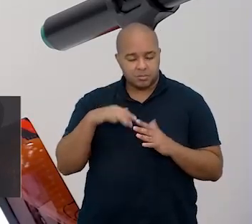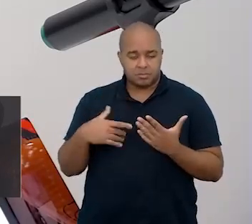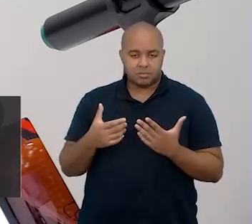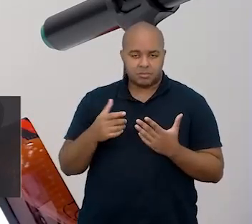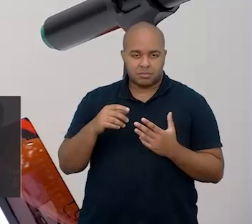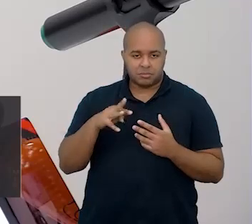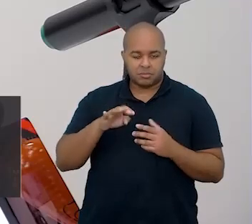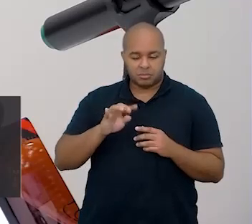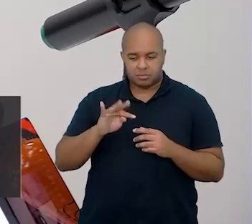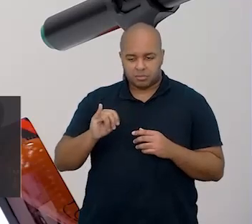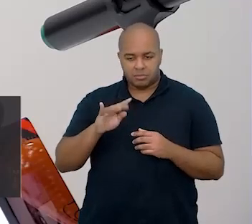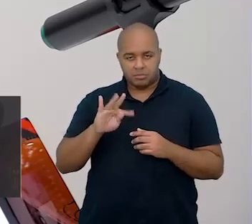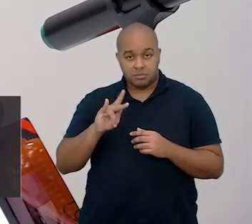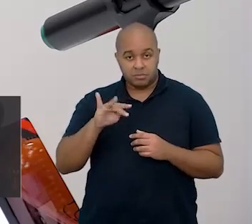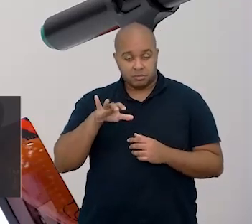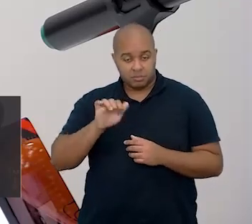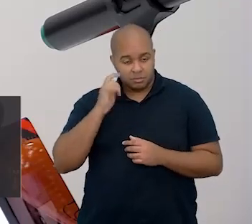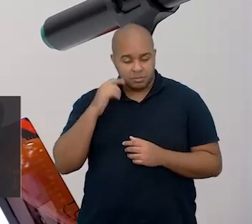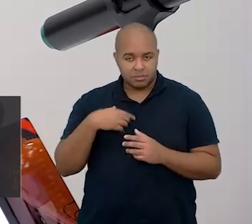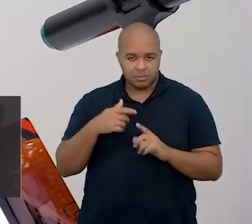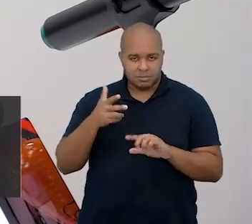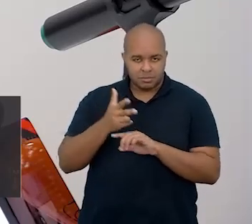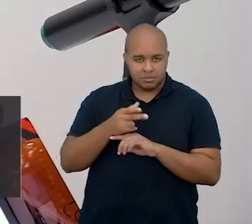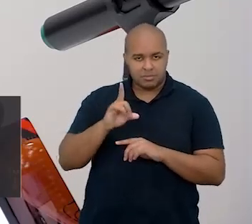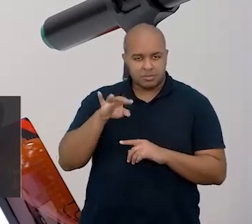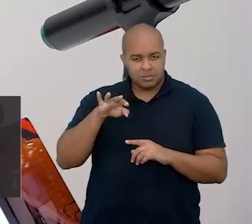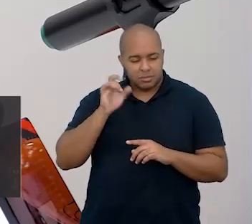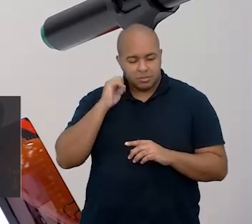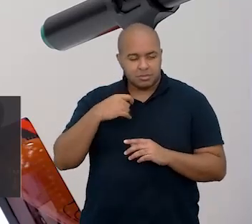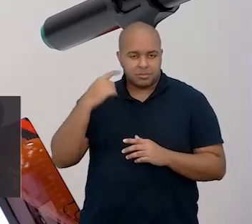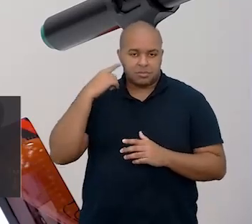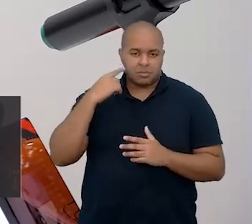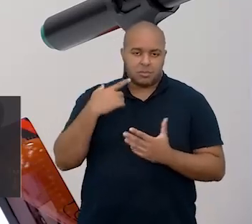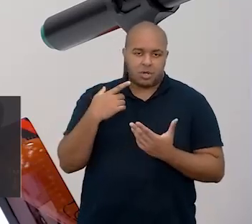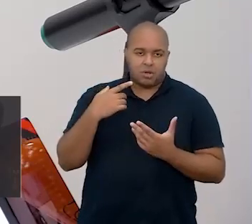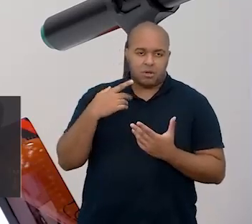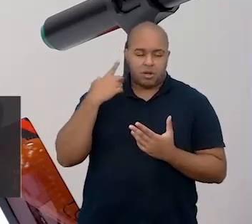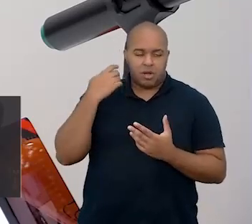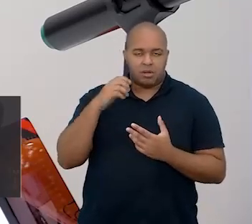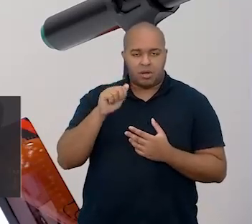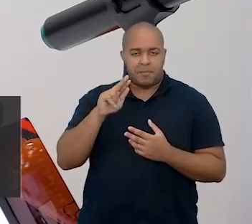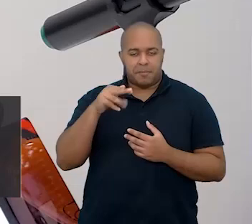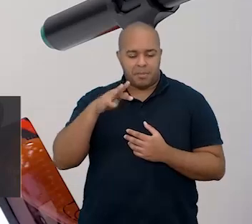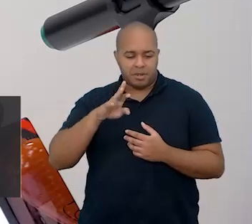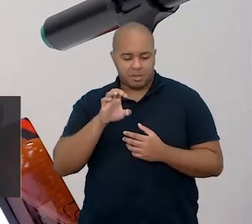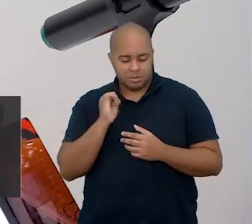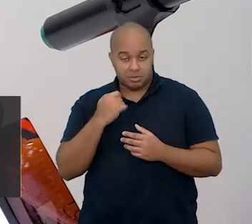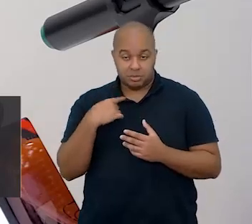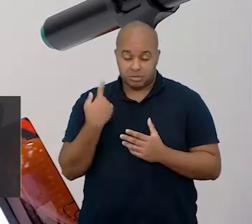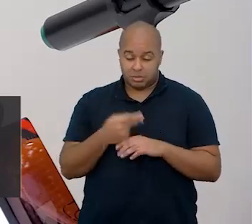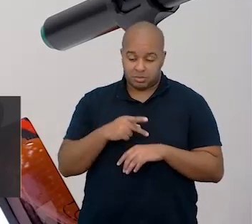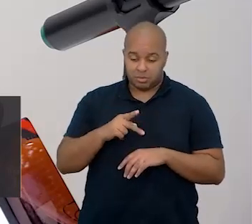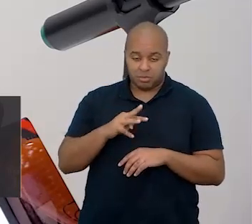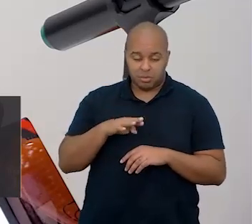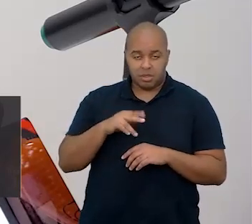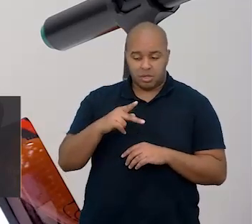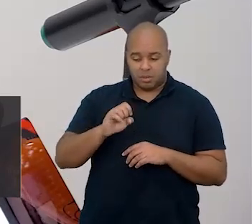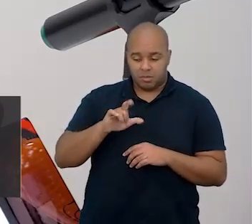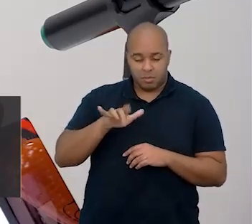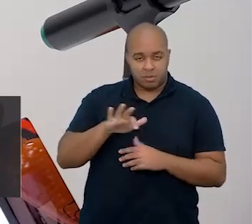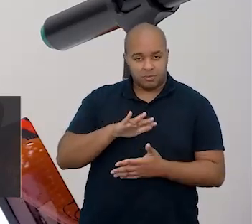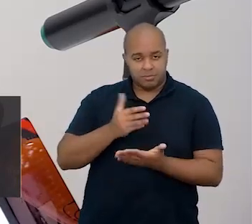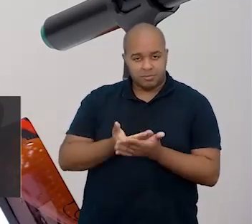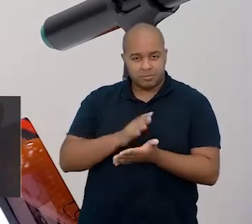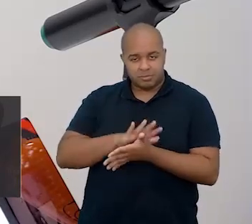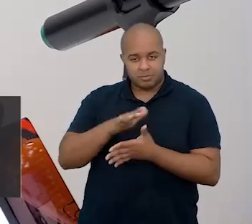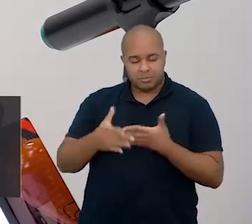no TI, Tainá, na câmera, o Dino, no áudio, o Marcos. A nossa produtora é a Poli e, nas Libras, a gente